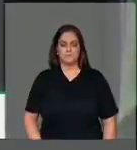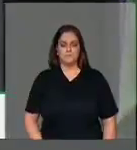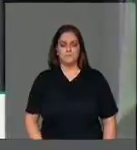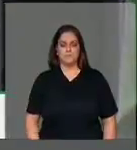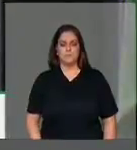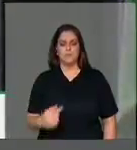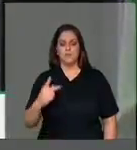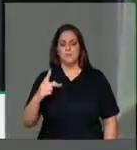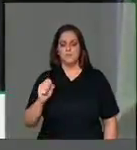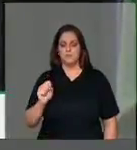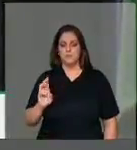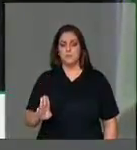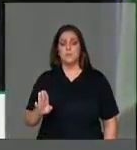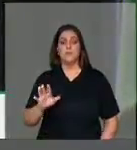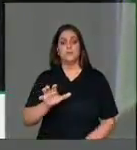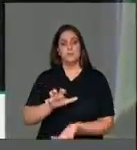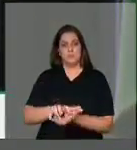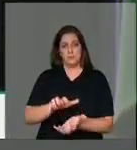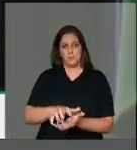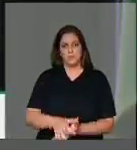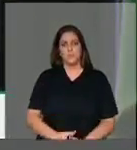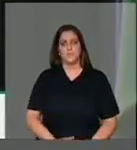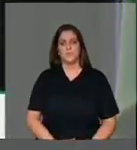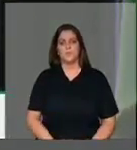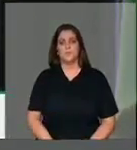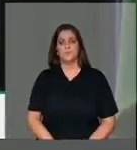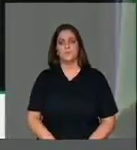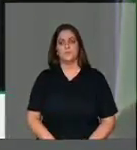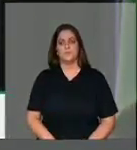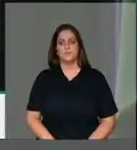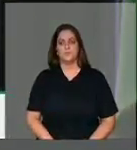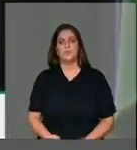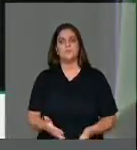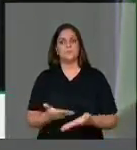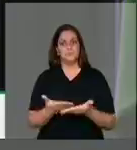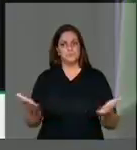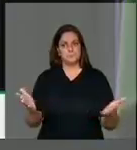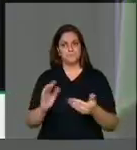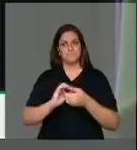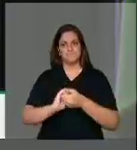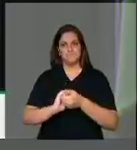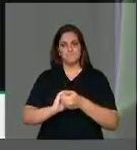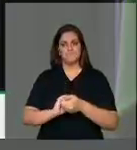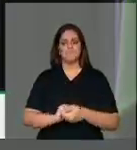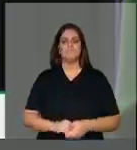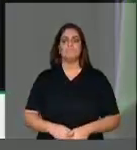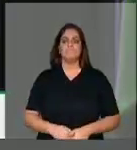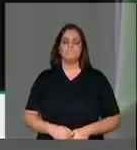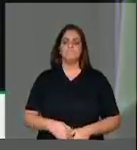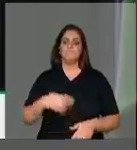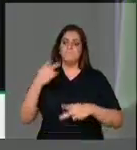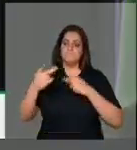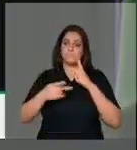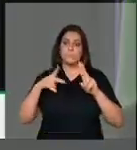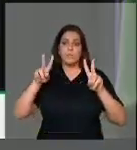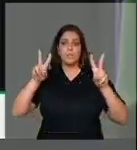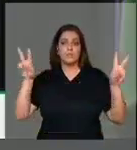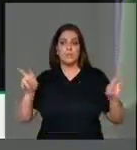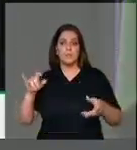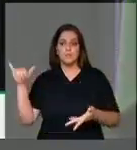eu faço aqui um registro, Sr. Presidente, da ampliação da malha aérea no estado de Pernambuco, ela